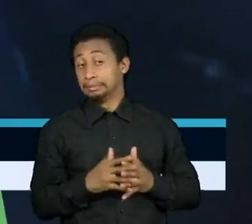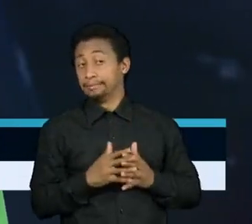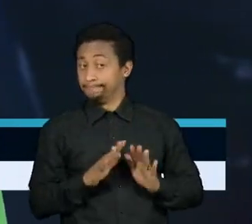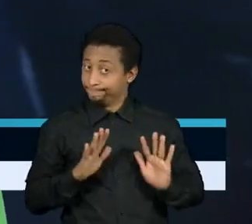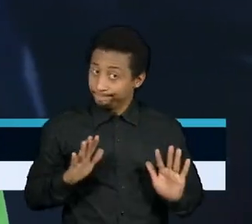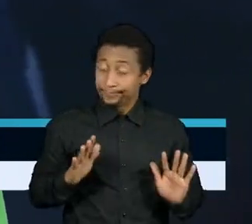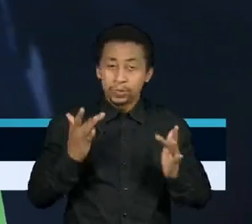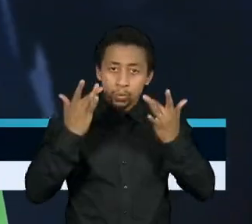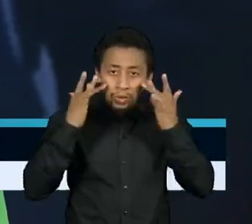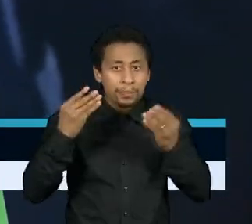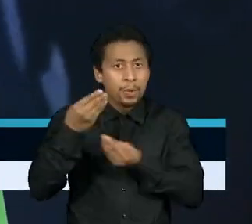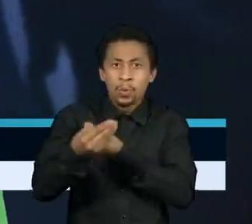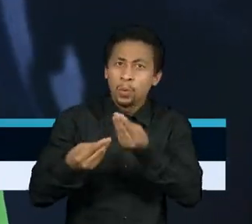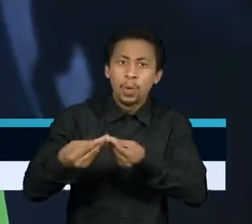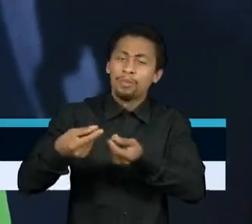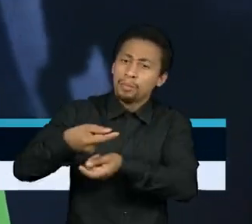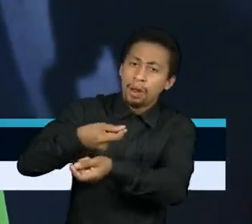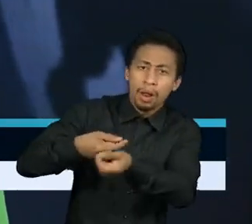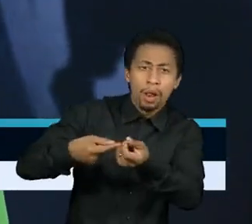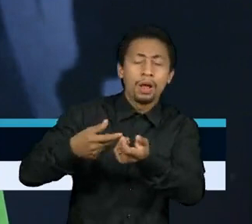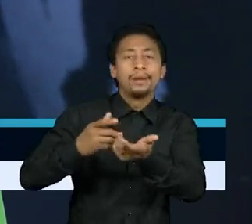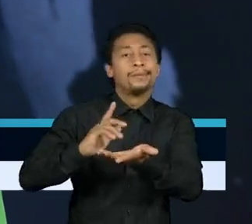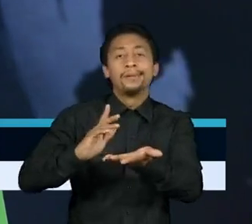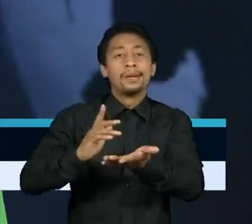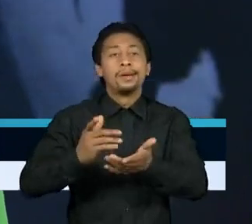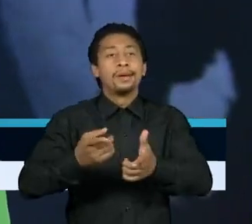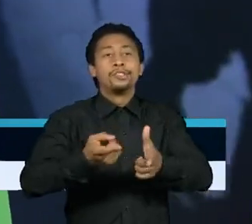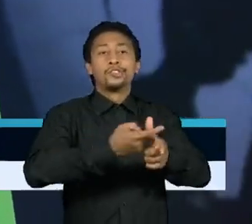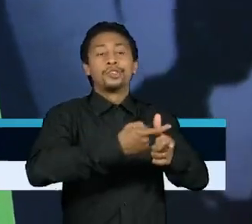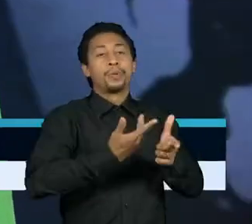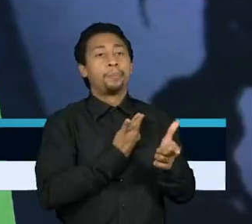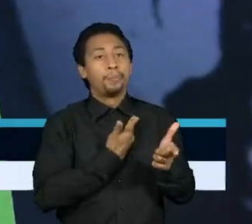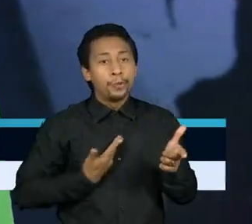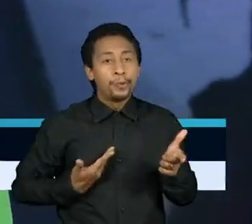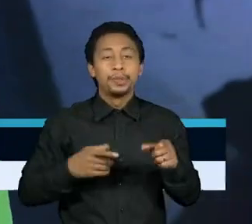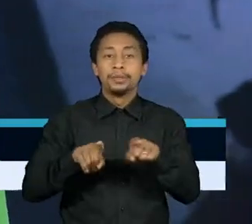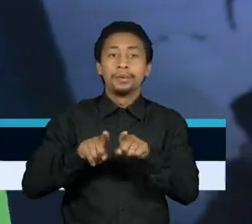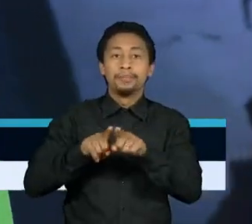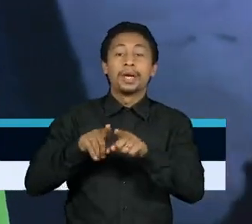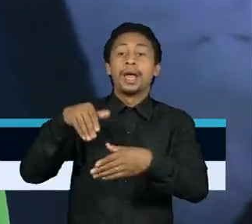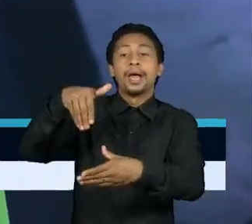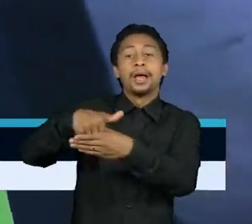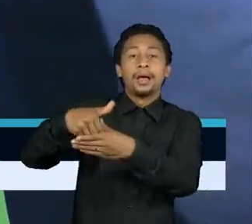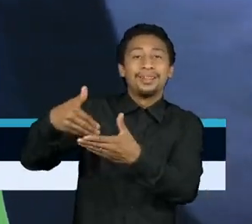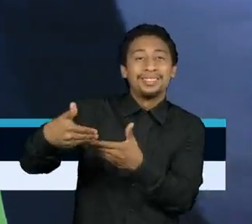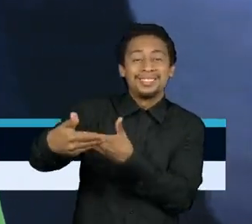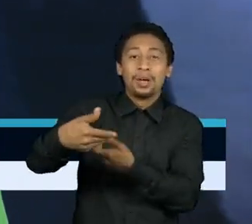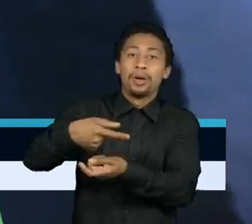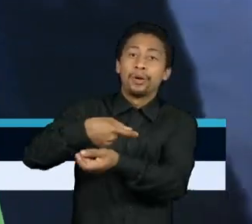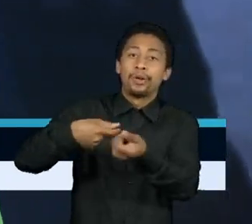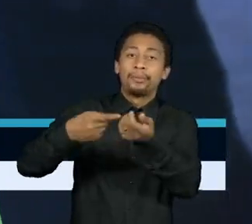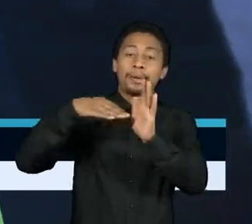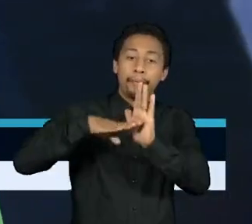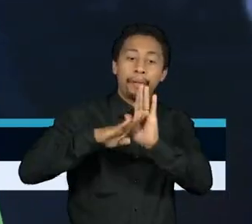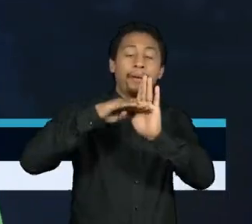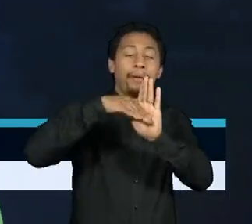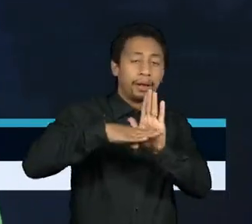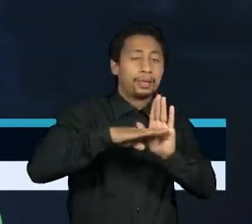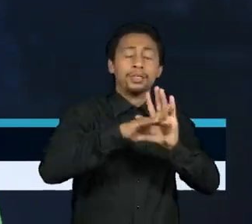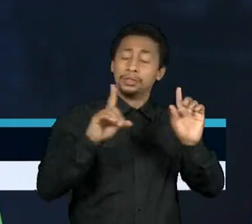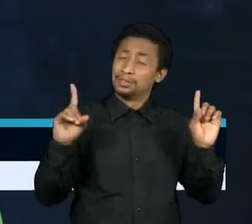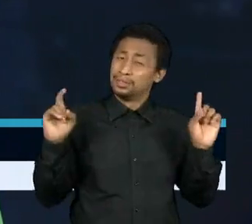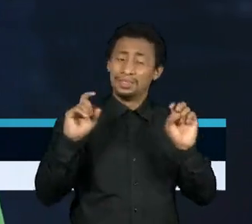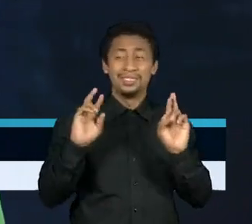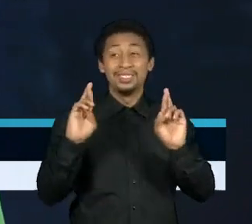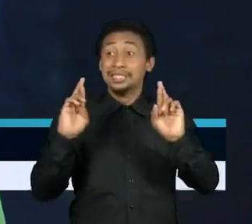incertezas em relação ao desempenho das contas públicas e do resultado das eleições, os números patinam e não trazem muita esperança para quem